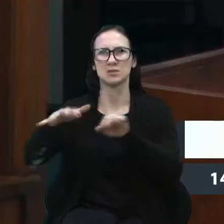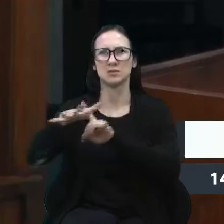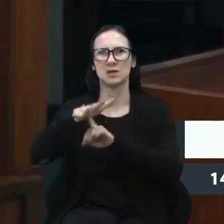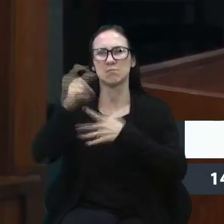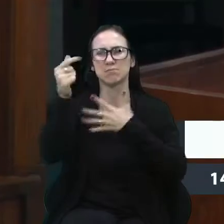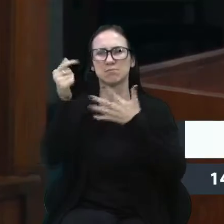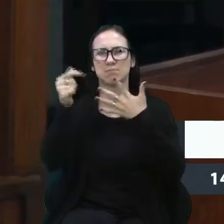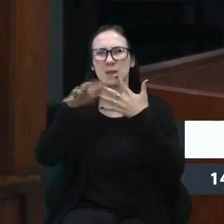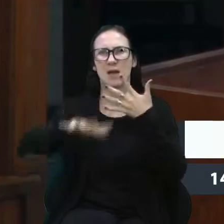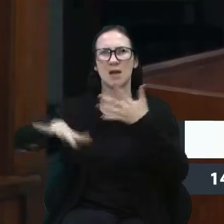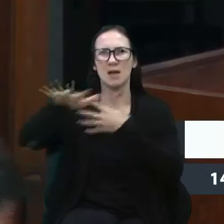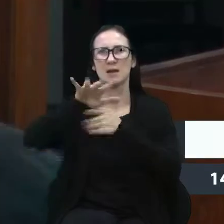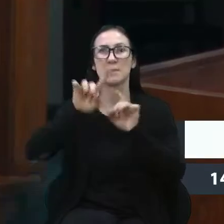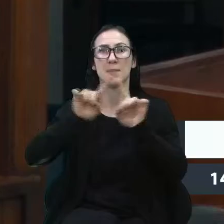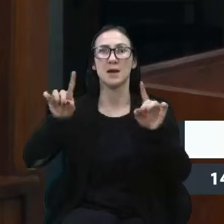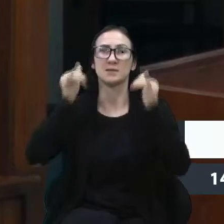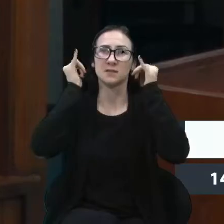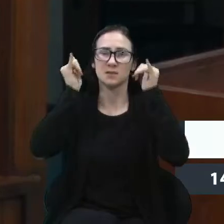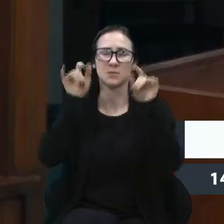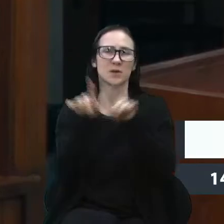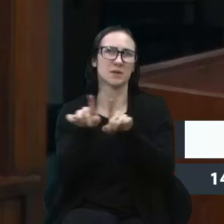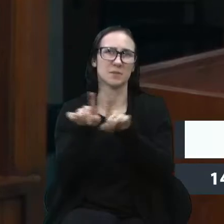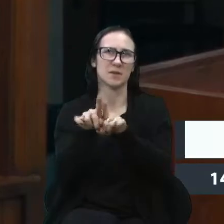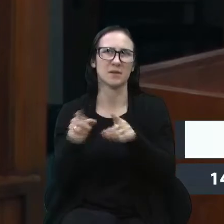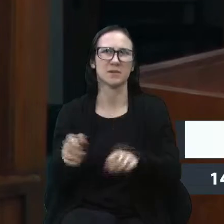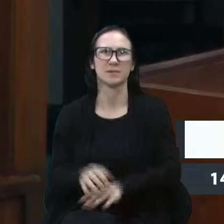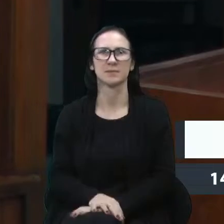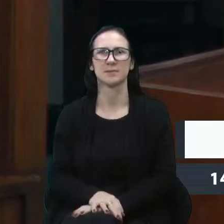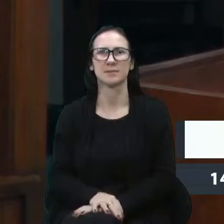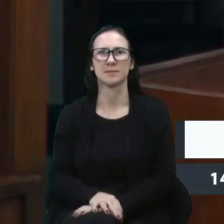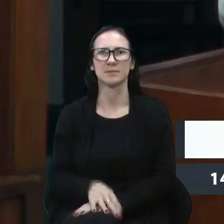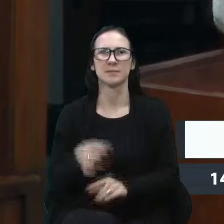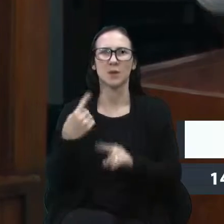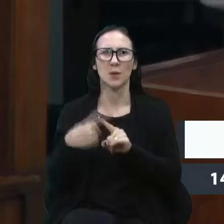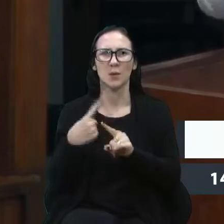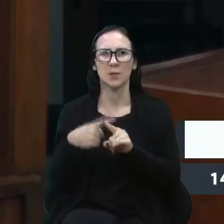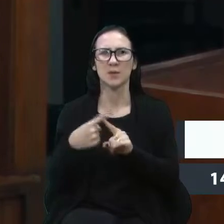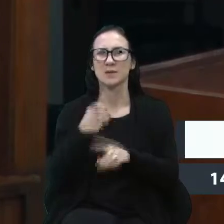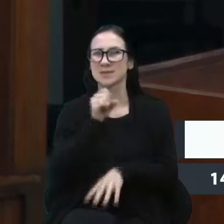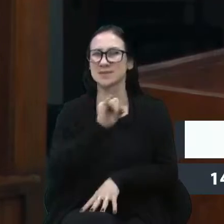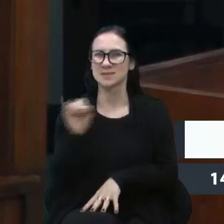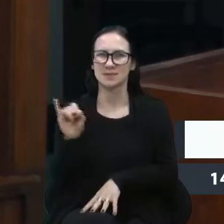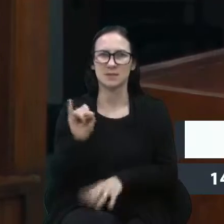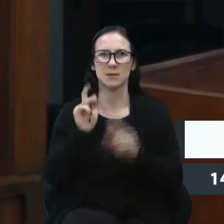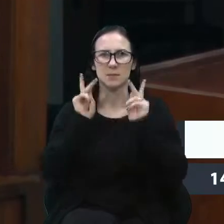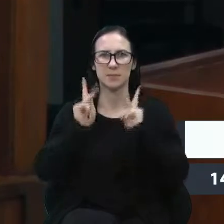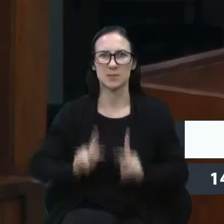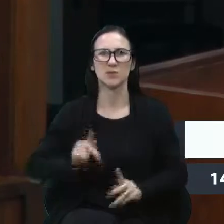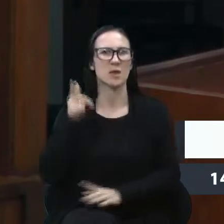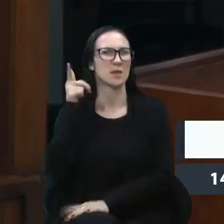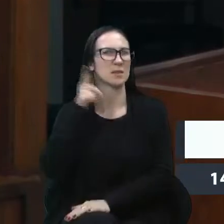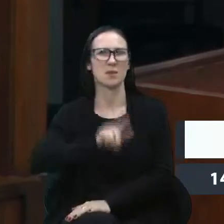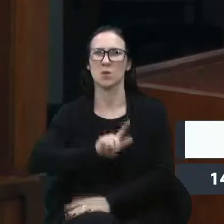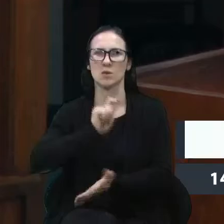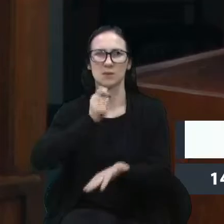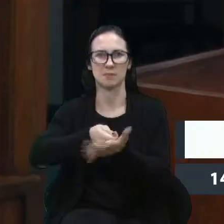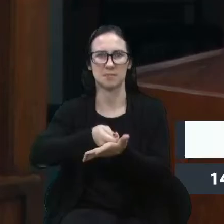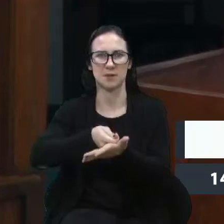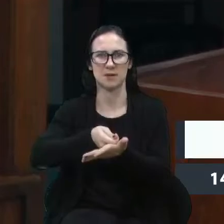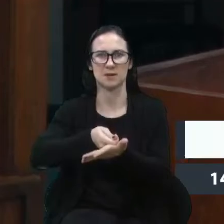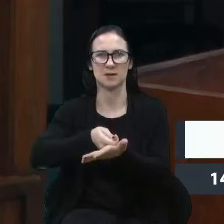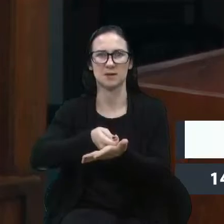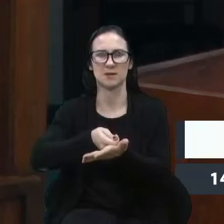Mas, o transporte também. Porque se as pessoas não conseguirem pagar a passagem, ou ter